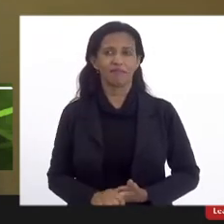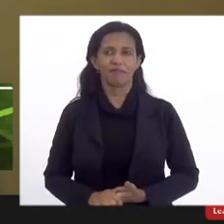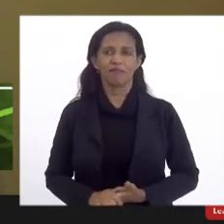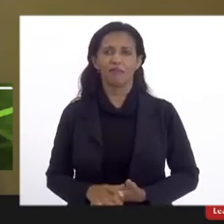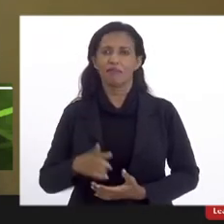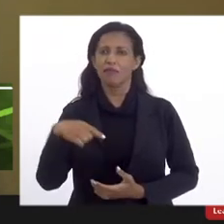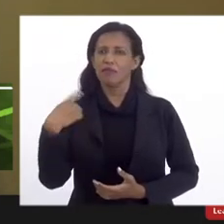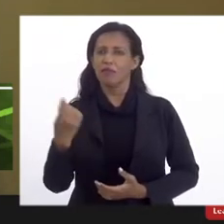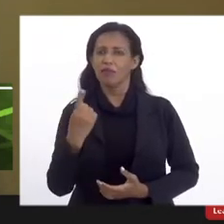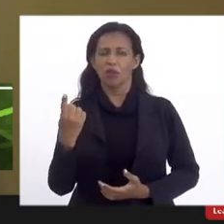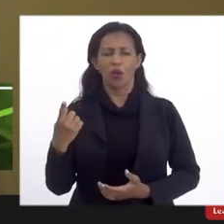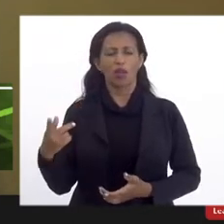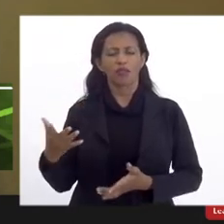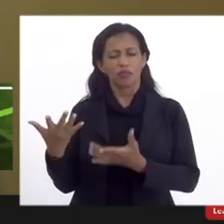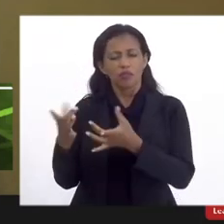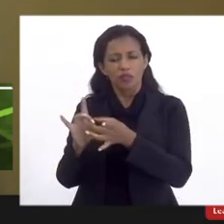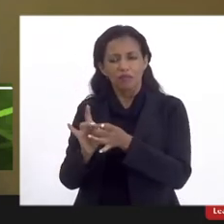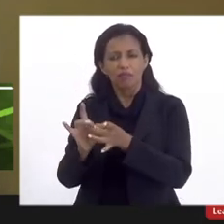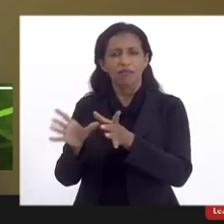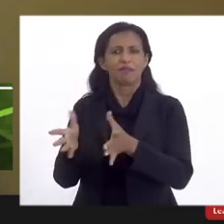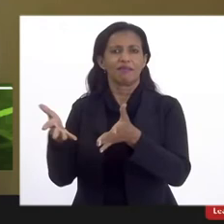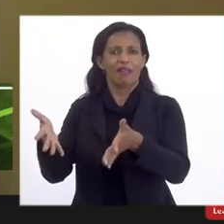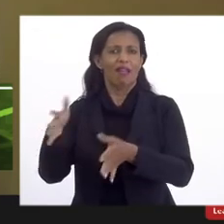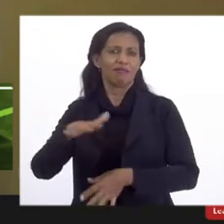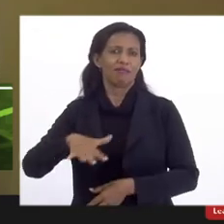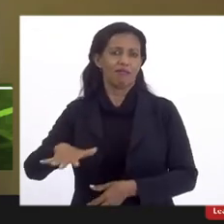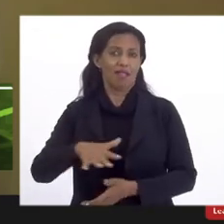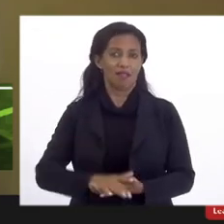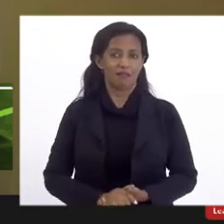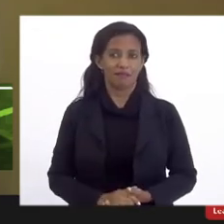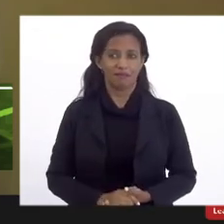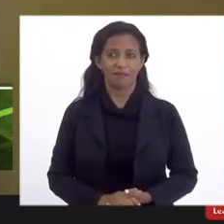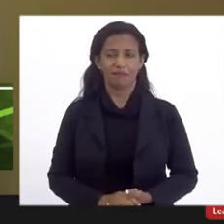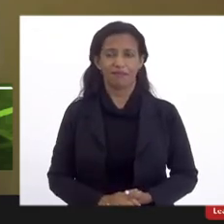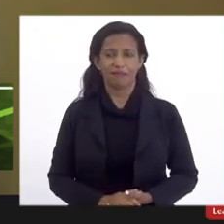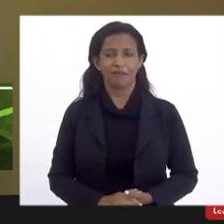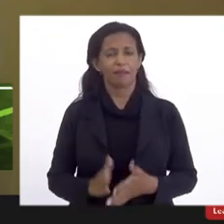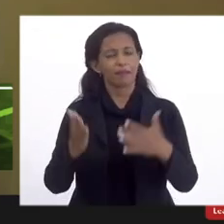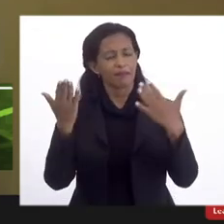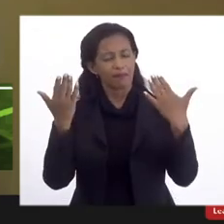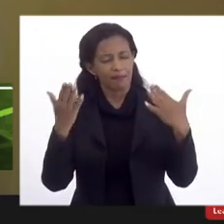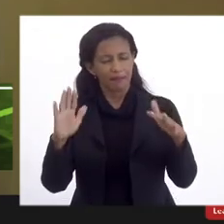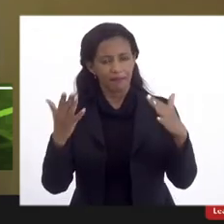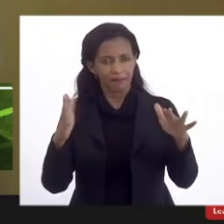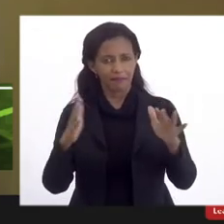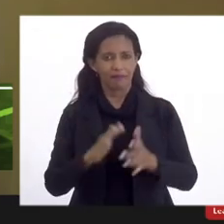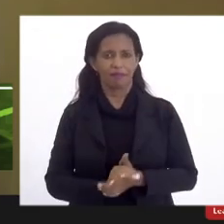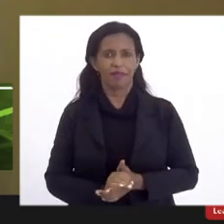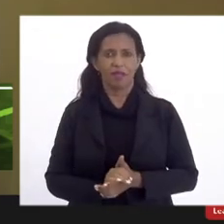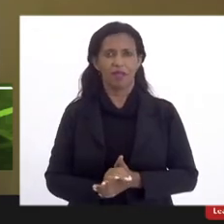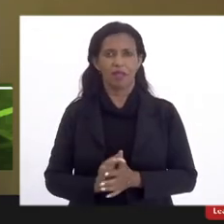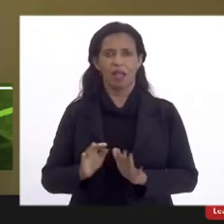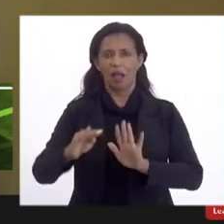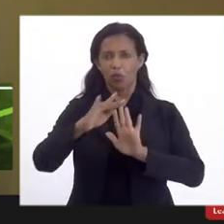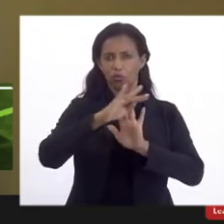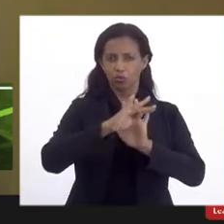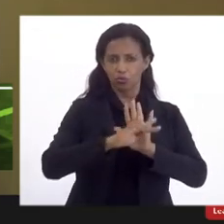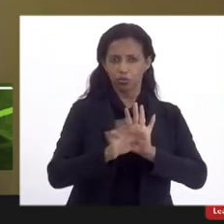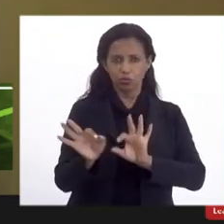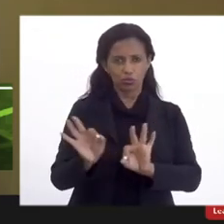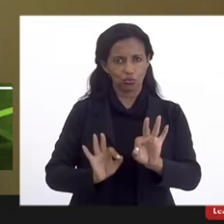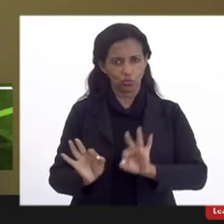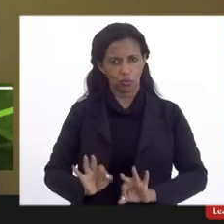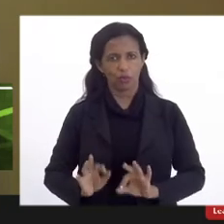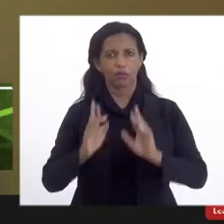independentes nessa área. Finalmente, parabenizar aos organizadores dessa audiência,